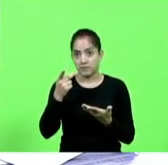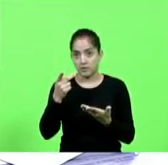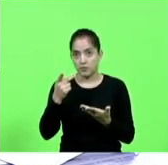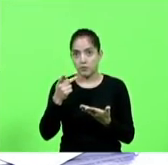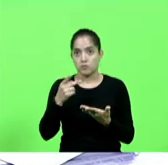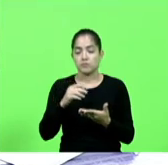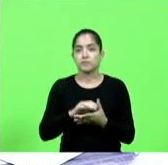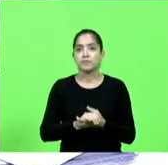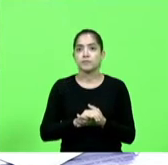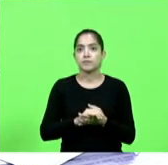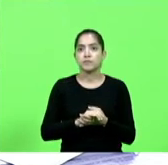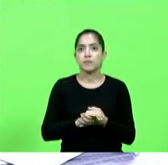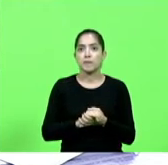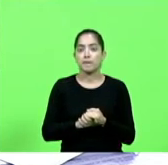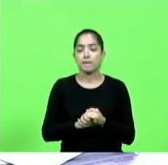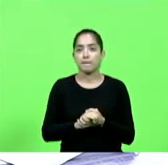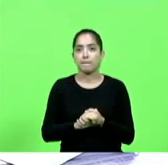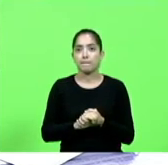Rádio,